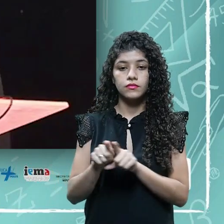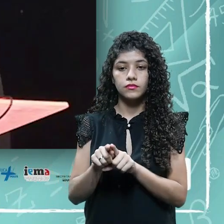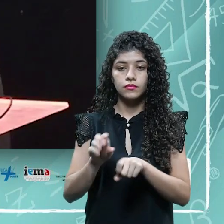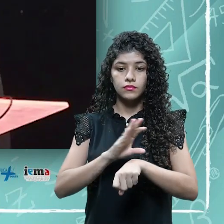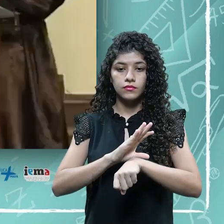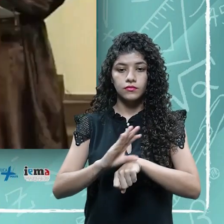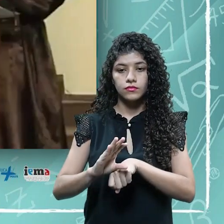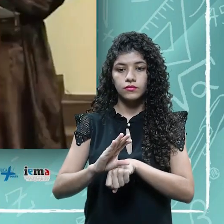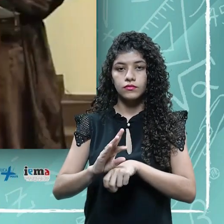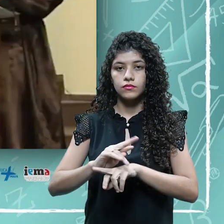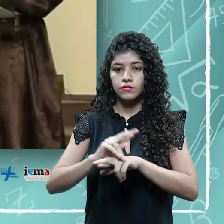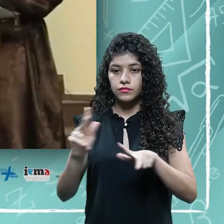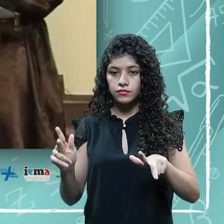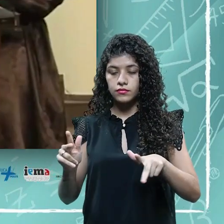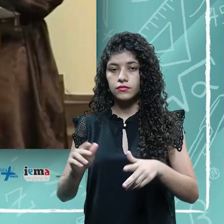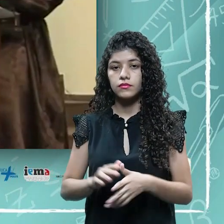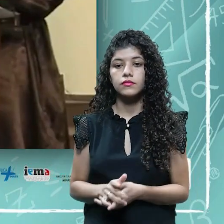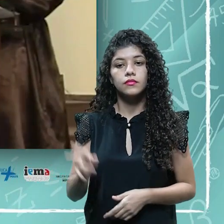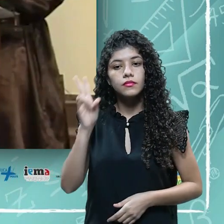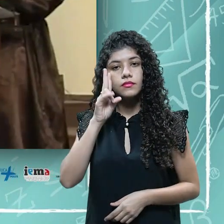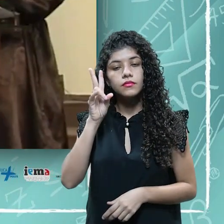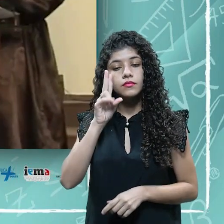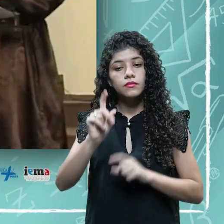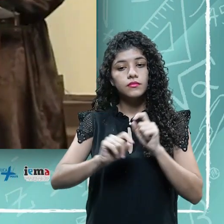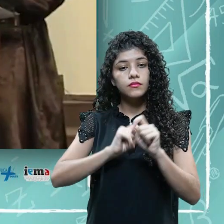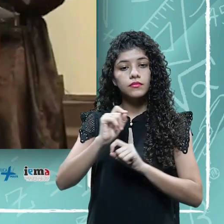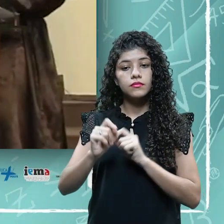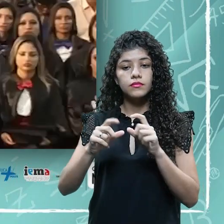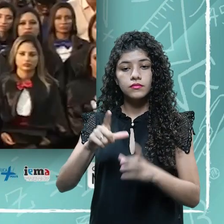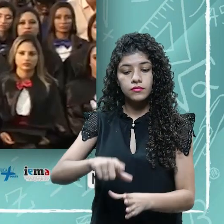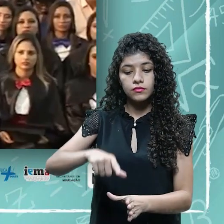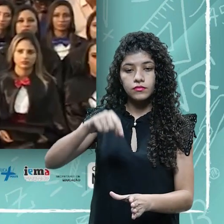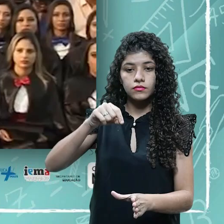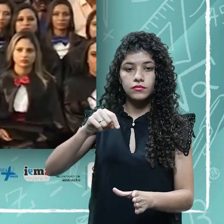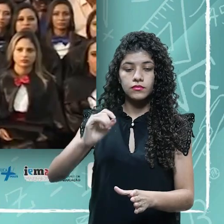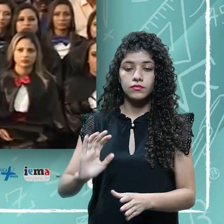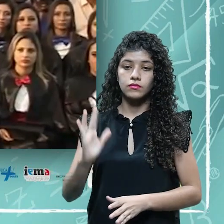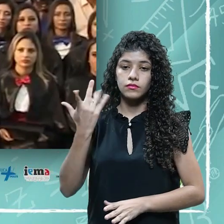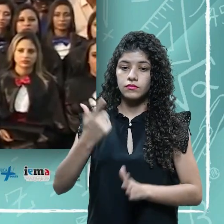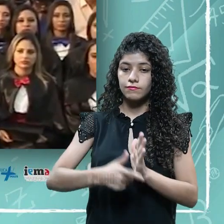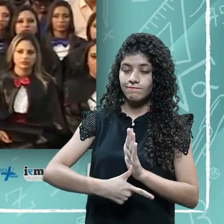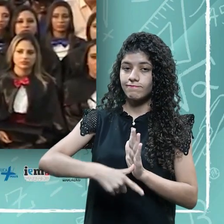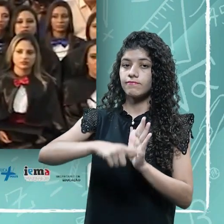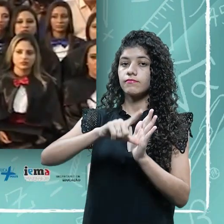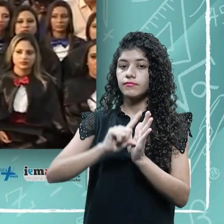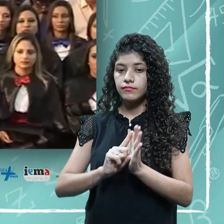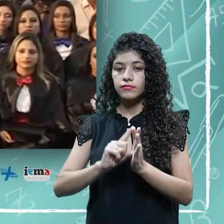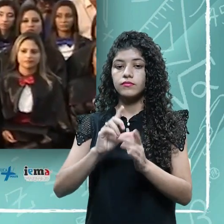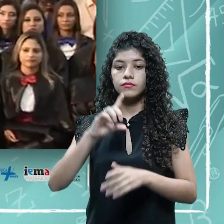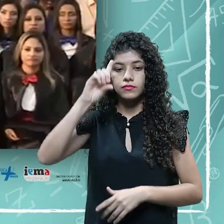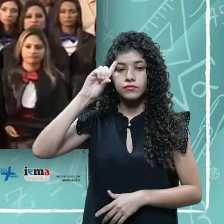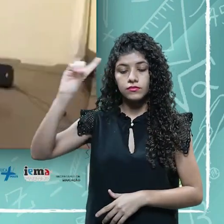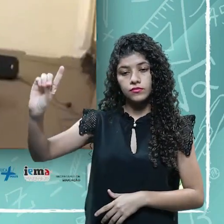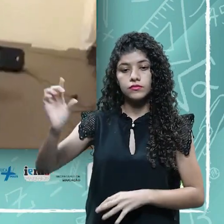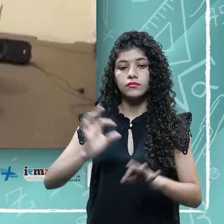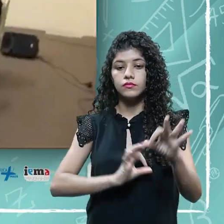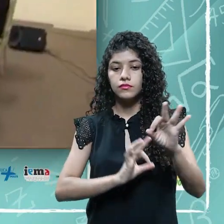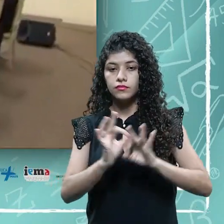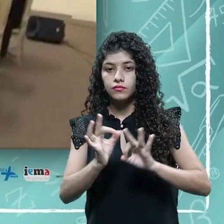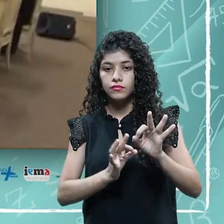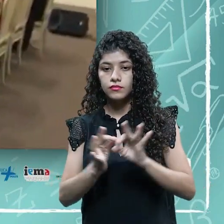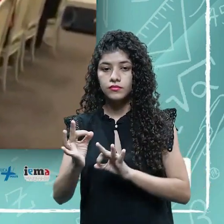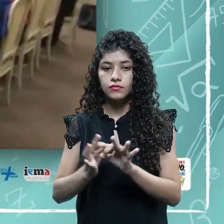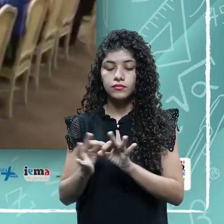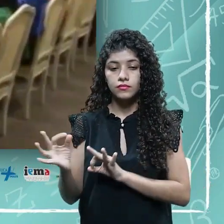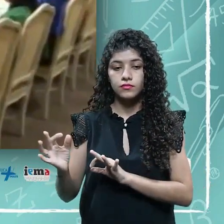ser de um curso diferente do paraninfo. Vale lembrar que esse sorteio irá ocorrer bem antes do dia da colação, para que o orador e o